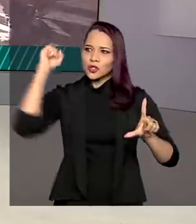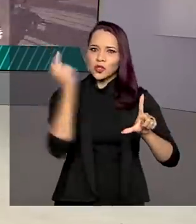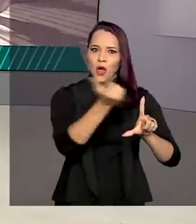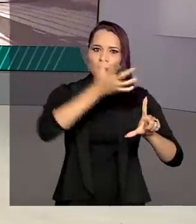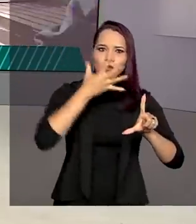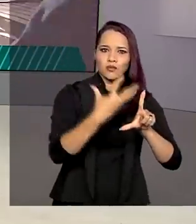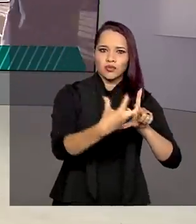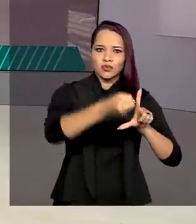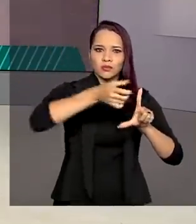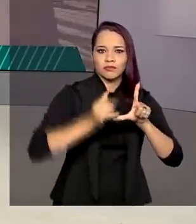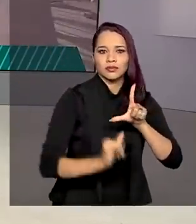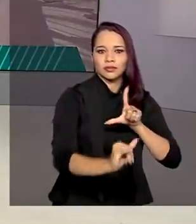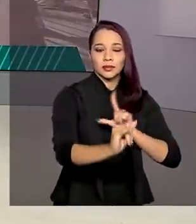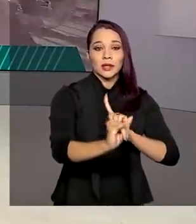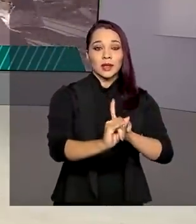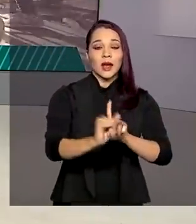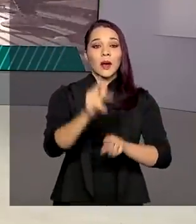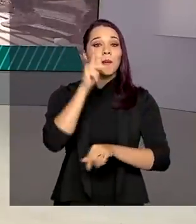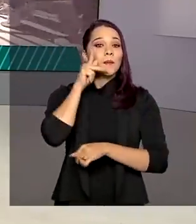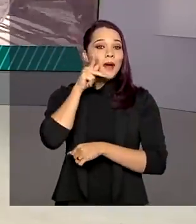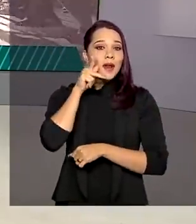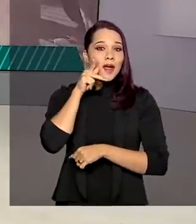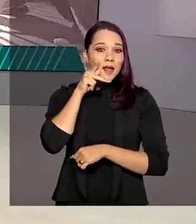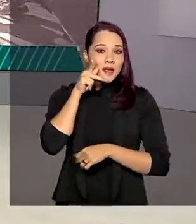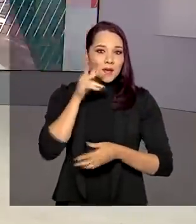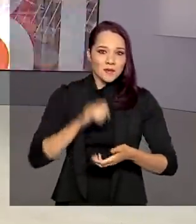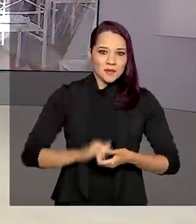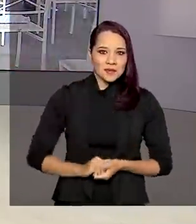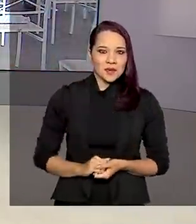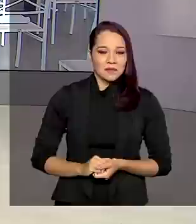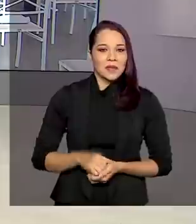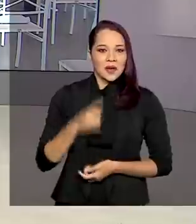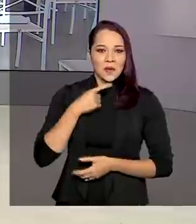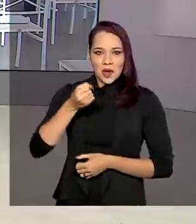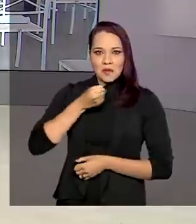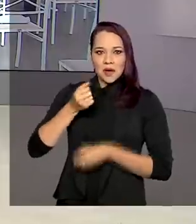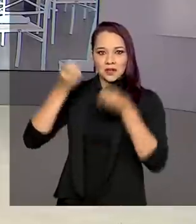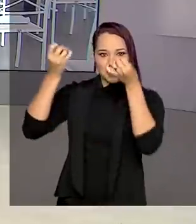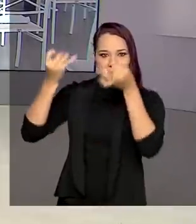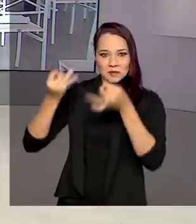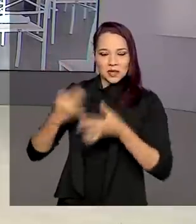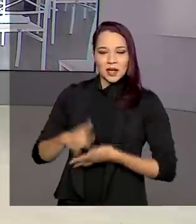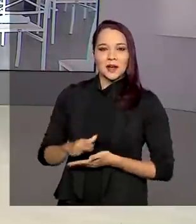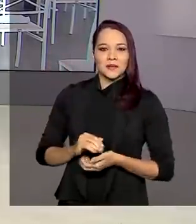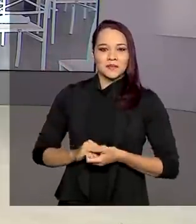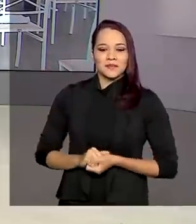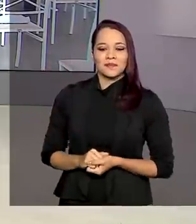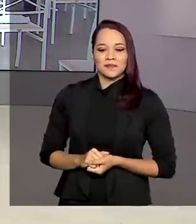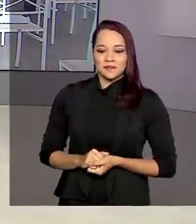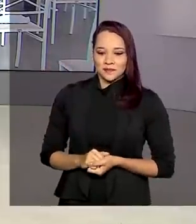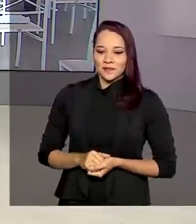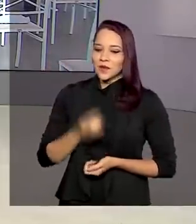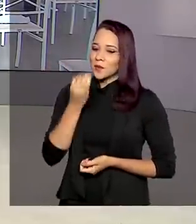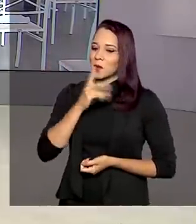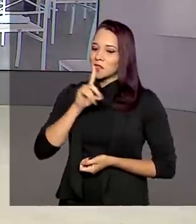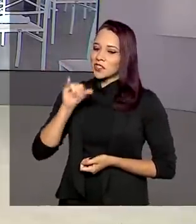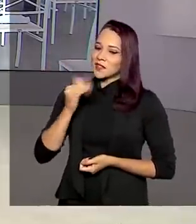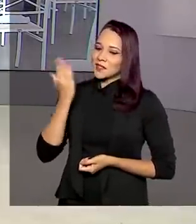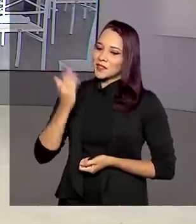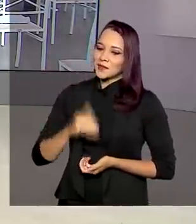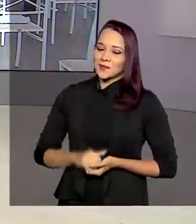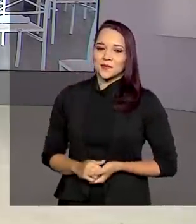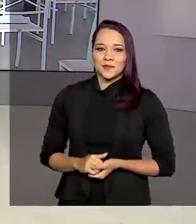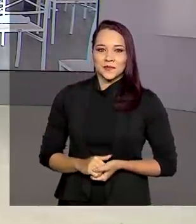Paraíba. Vamos então ao município de Coremas. O repórter Dimas Saldi tem ao vivo os detalhes para a gente. Bom dia, Dimas.